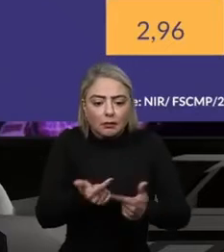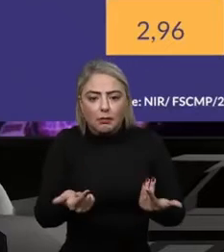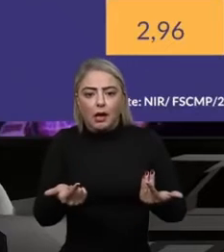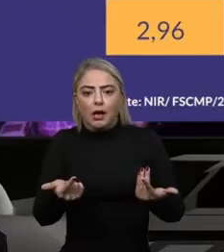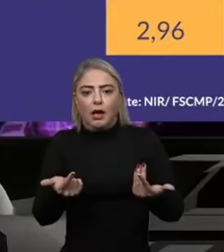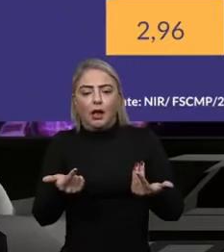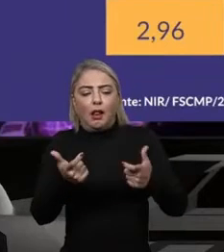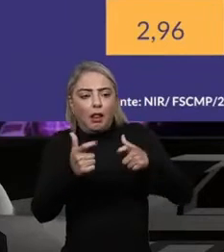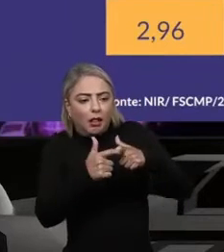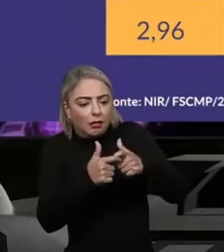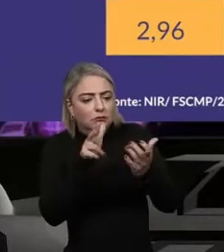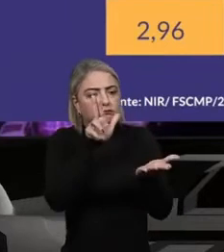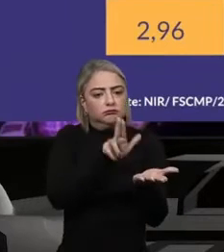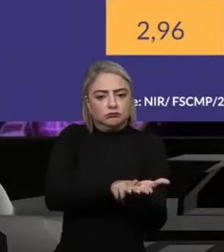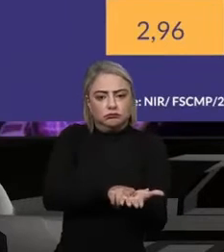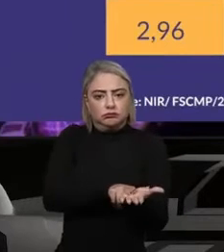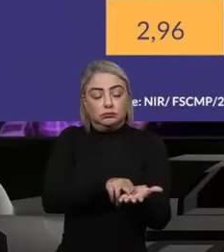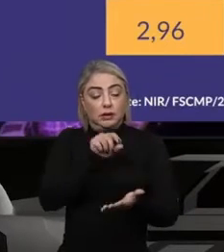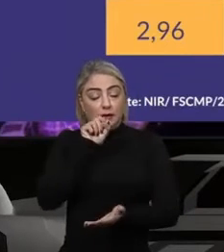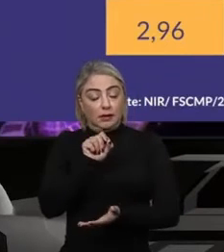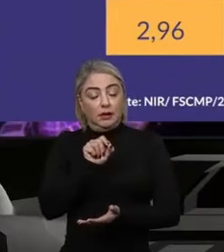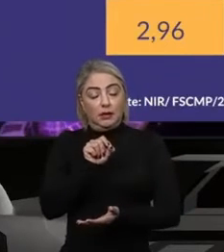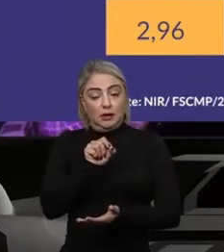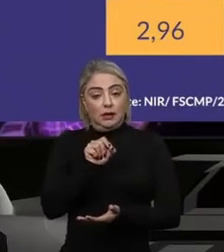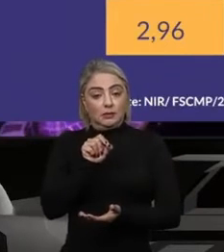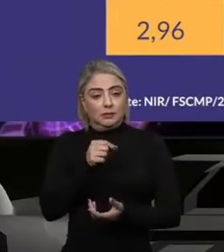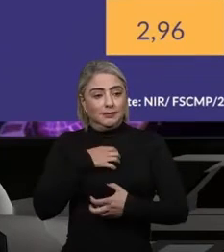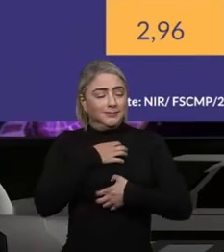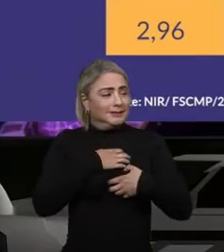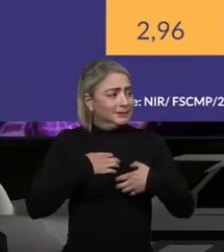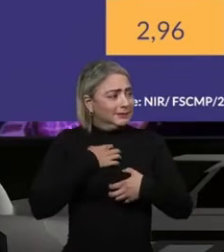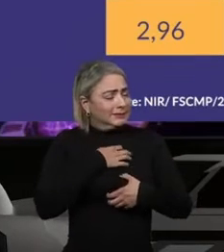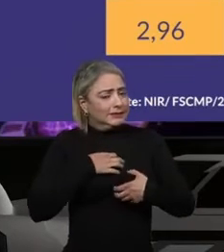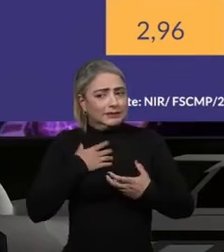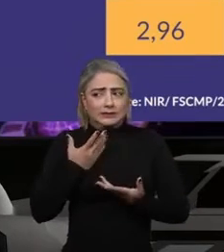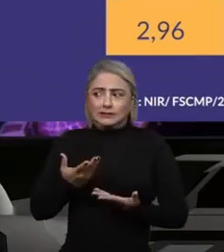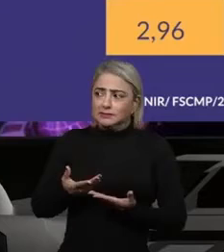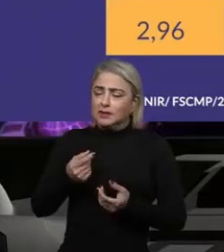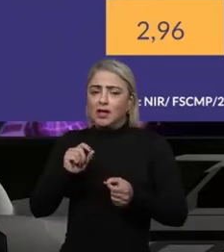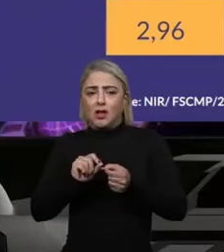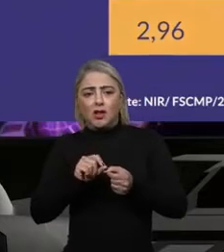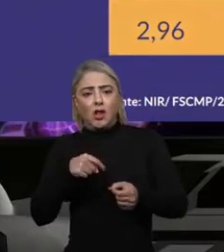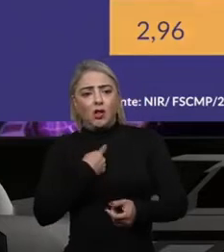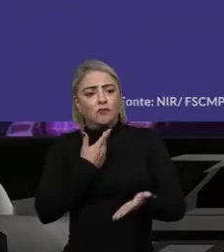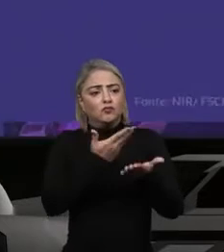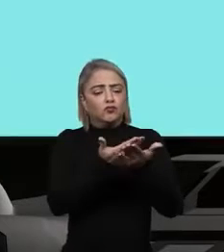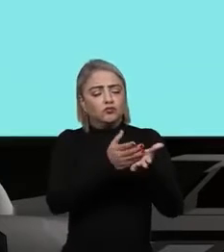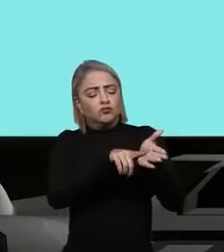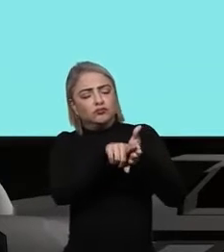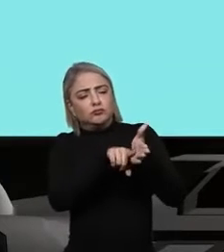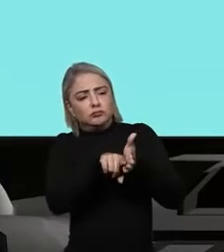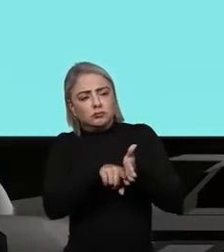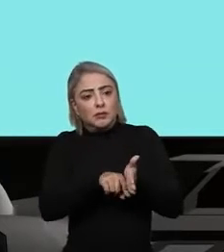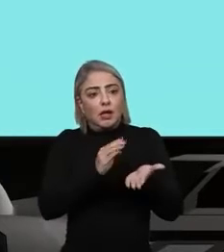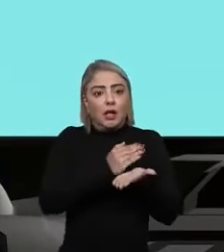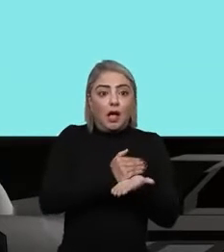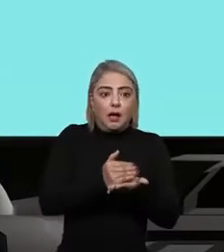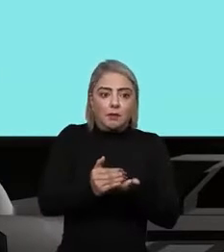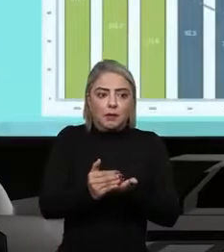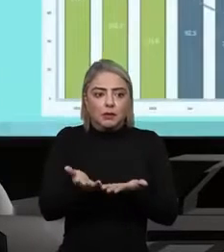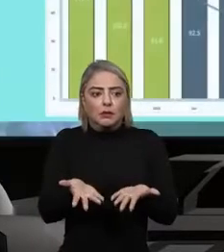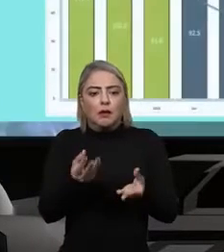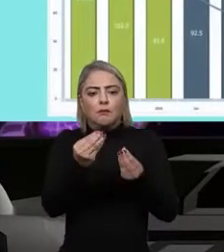clínicas de internação? Essas foram grandes inquietações que nós tivemos quando nós fizemos esse estudo. E aí, a partir da